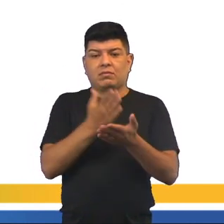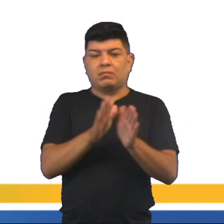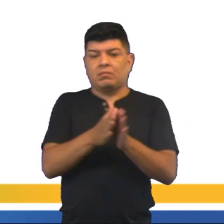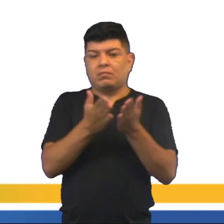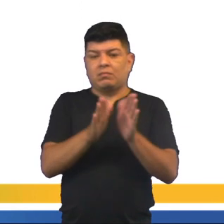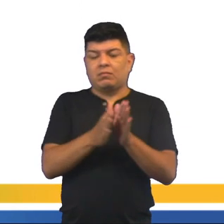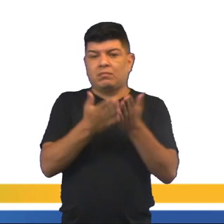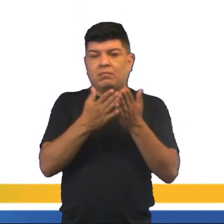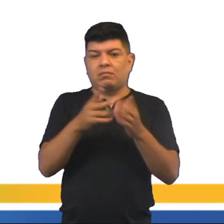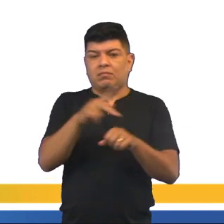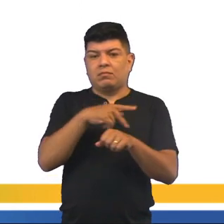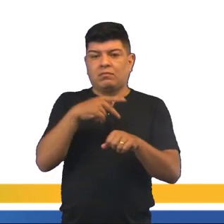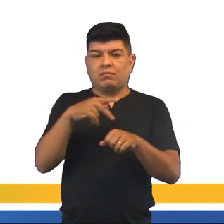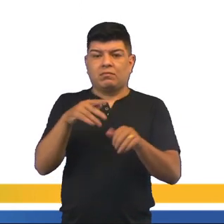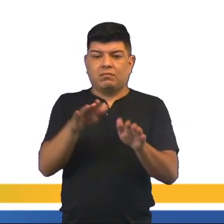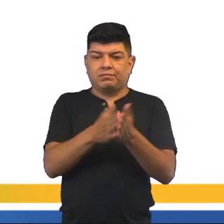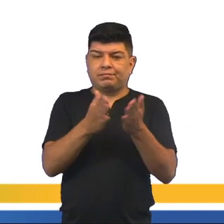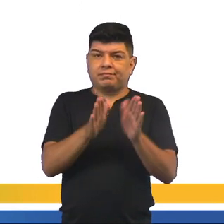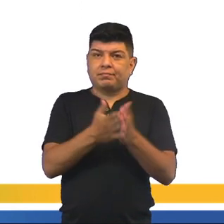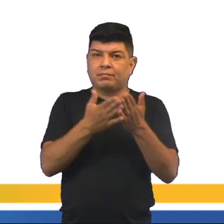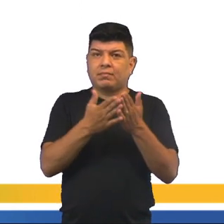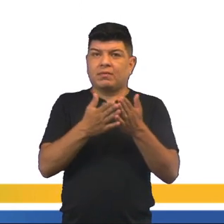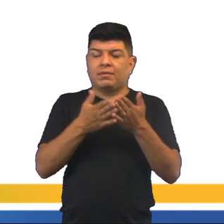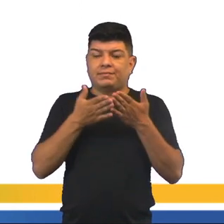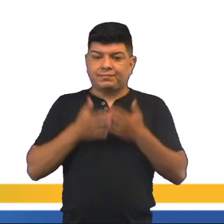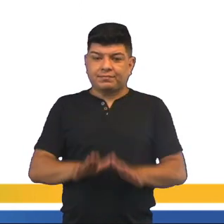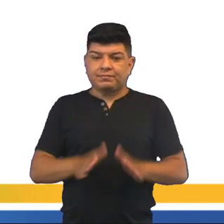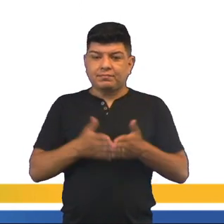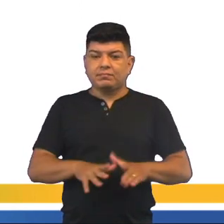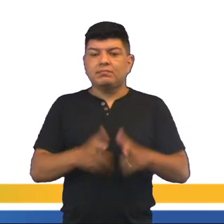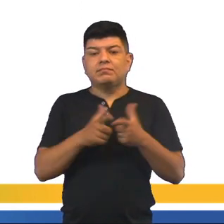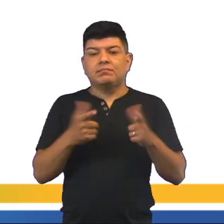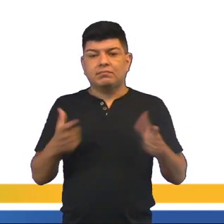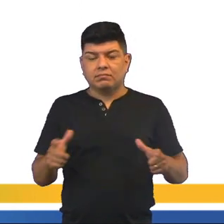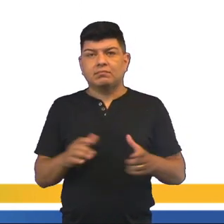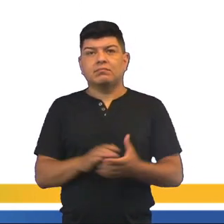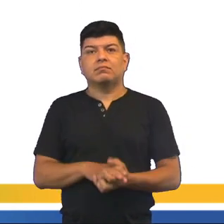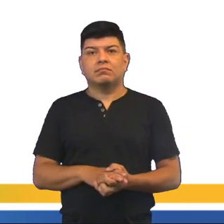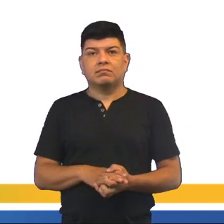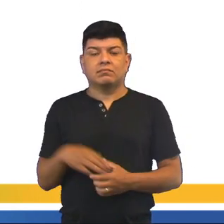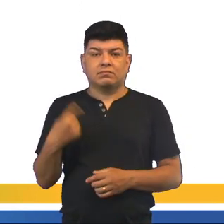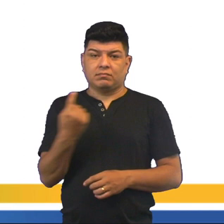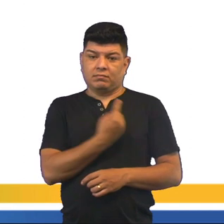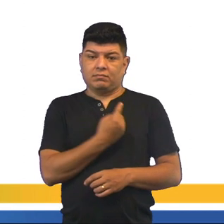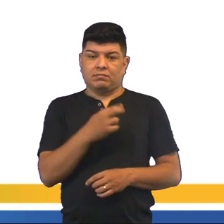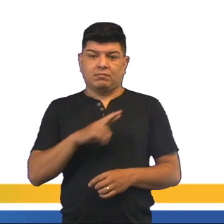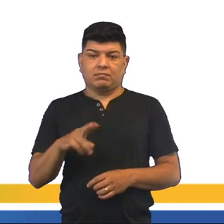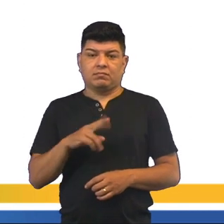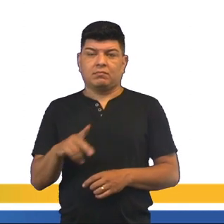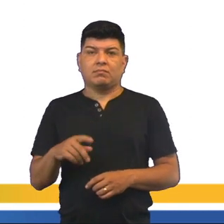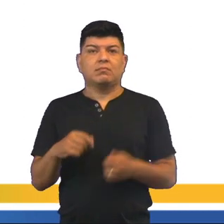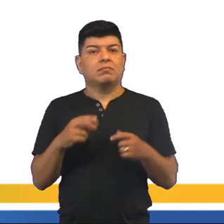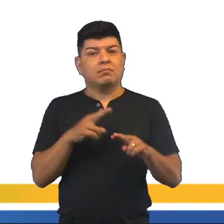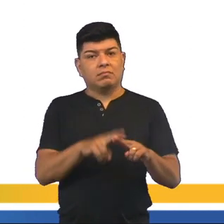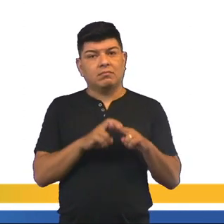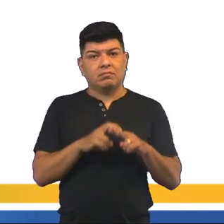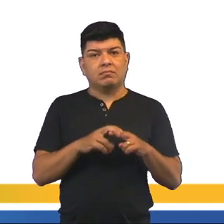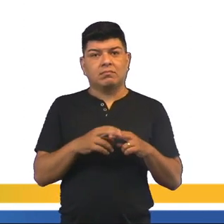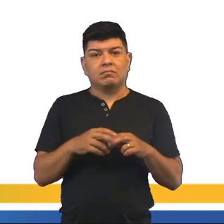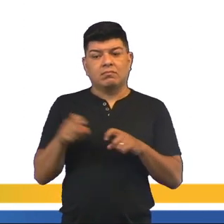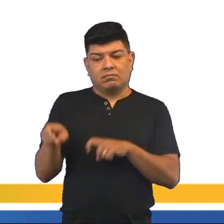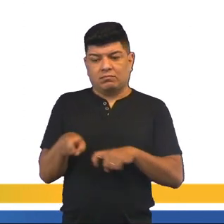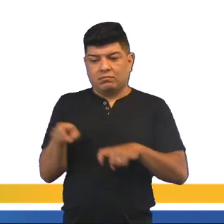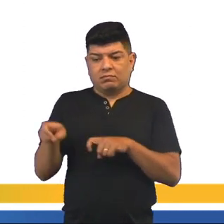subdesenvolvidos. Ou seja, dos países pobres, que a taxa de natalidade deles é elevada. A nossa, não. Então, ele concordava que a